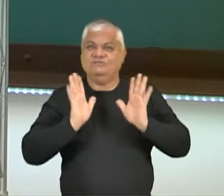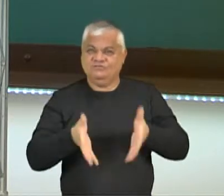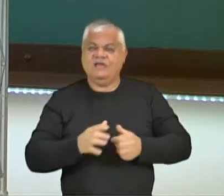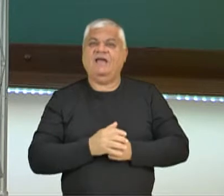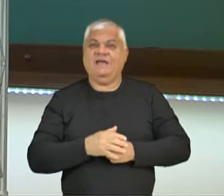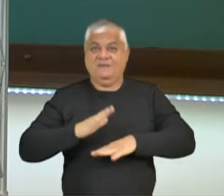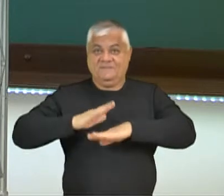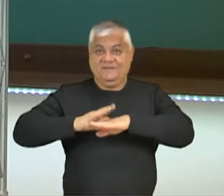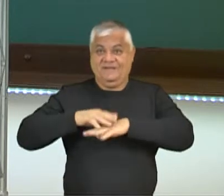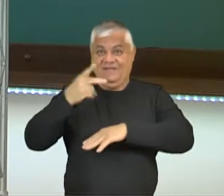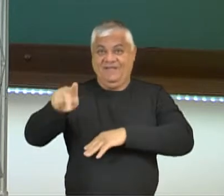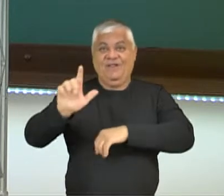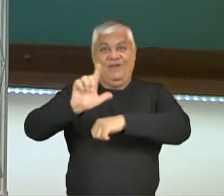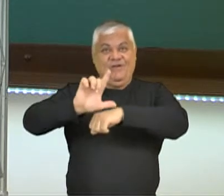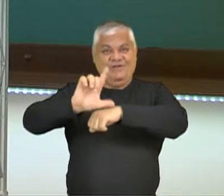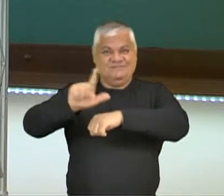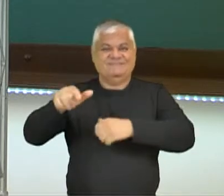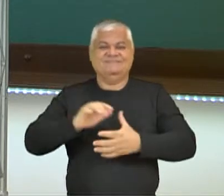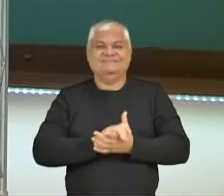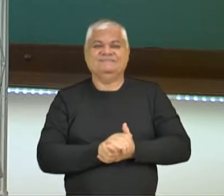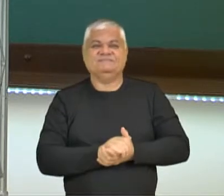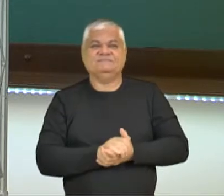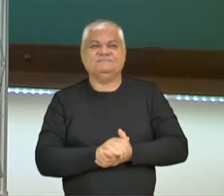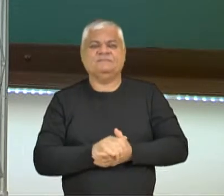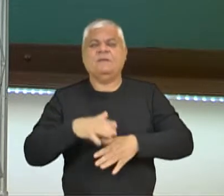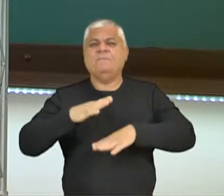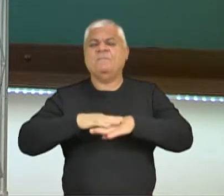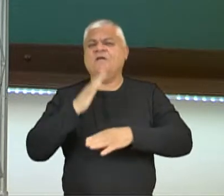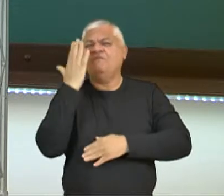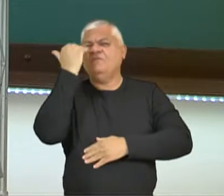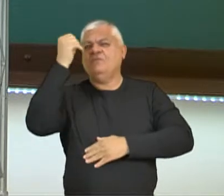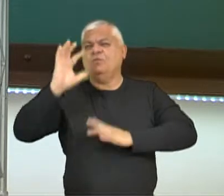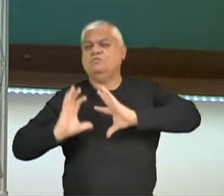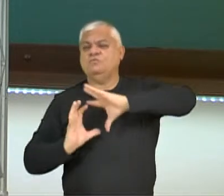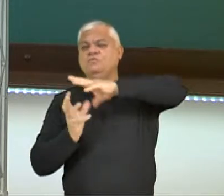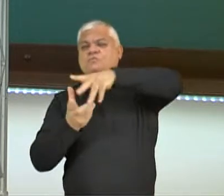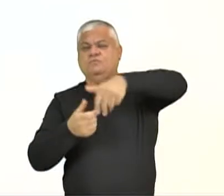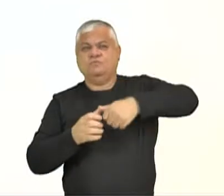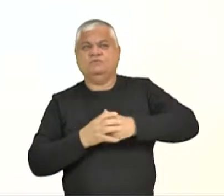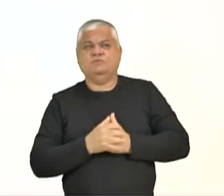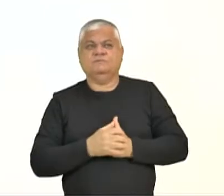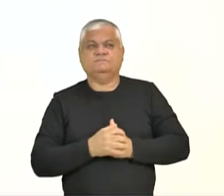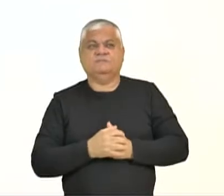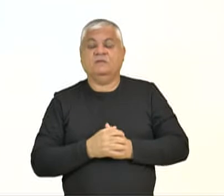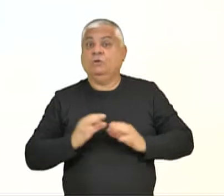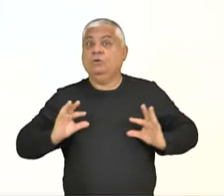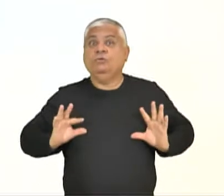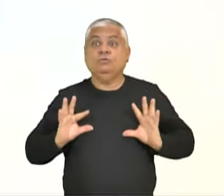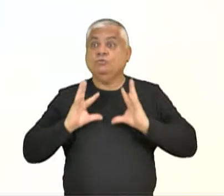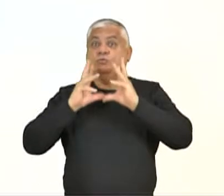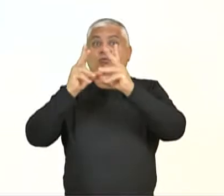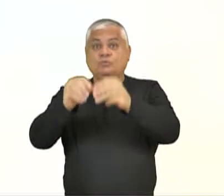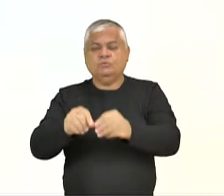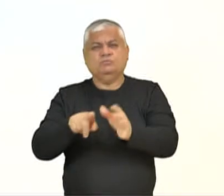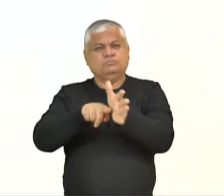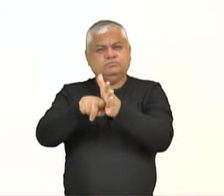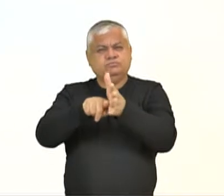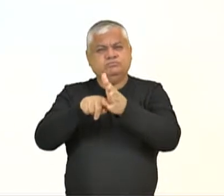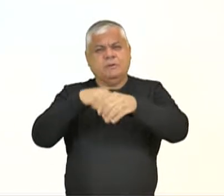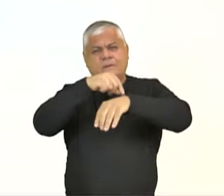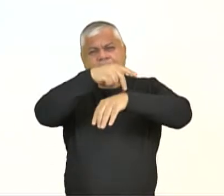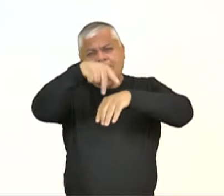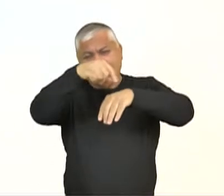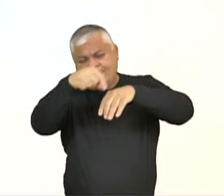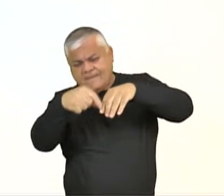por essa loja, ok? Então, as artistas mais populares do mundo. Então, quase todos os países do mundo foram pesquisados, quase